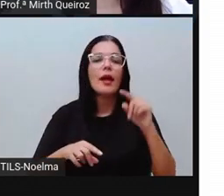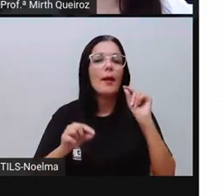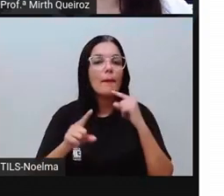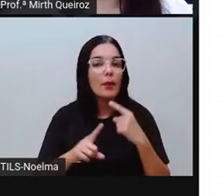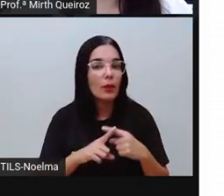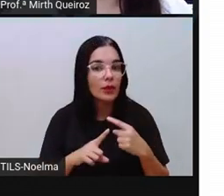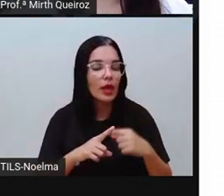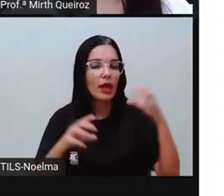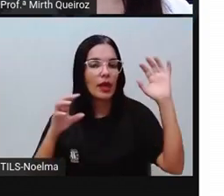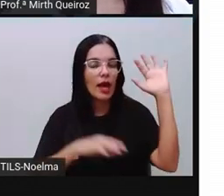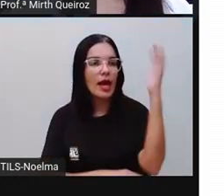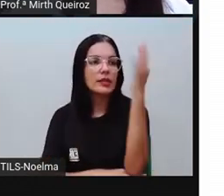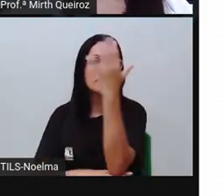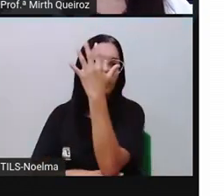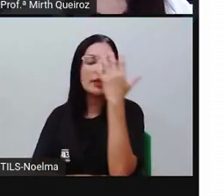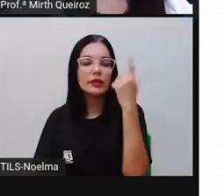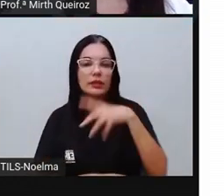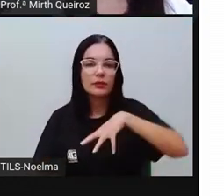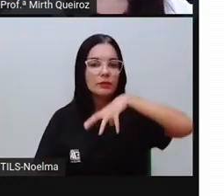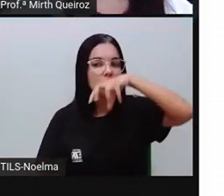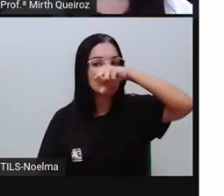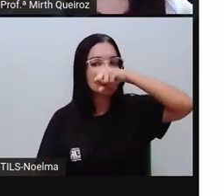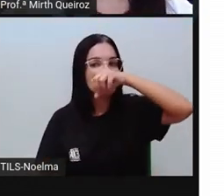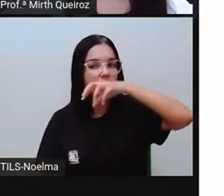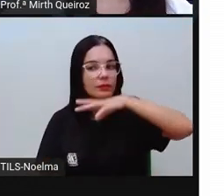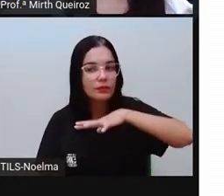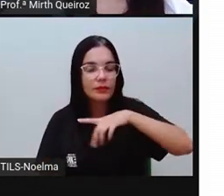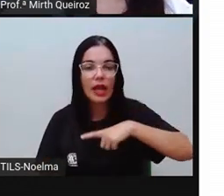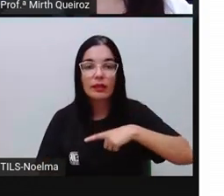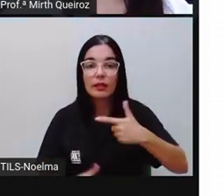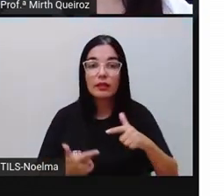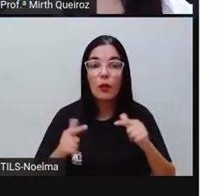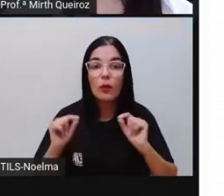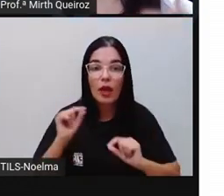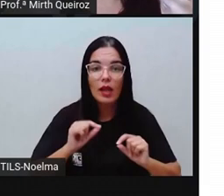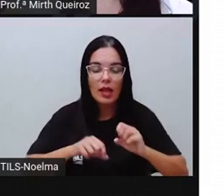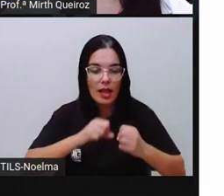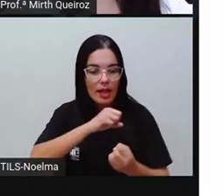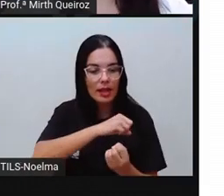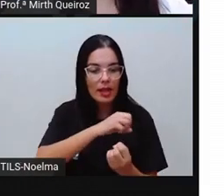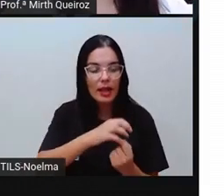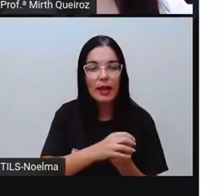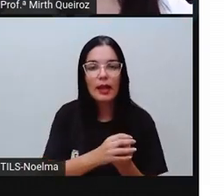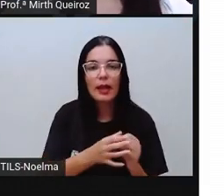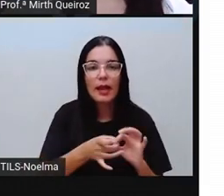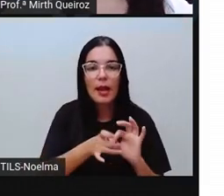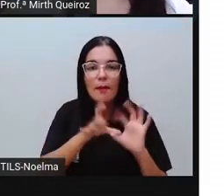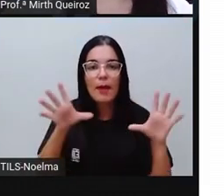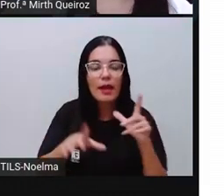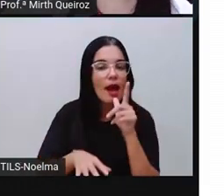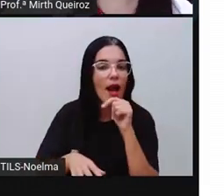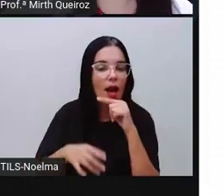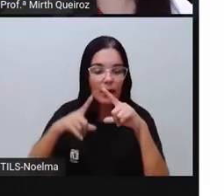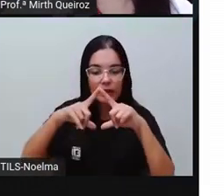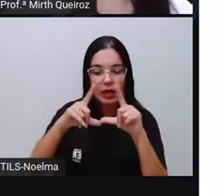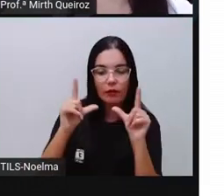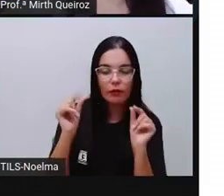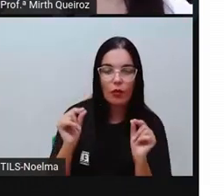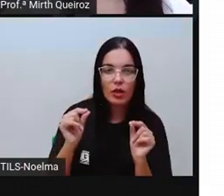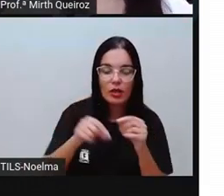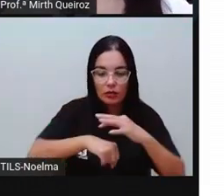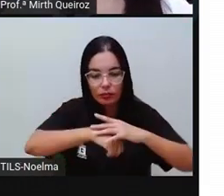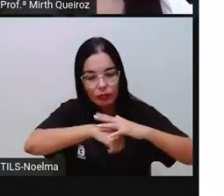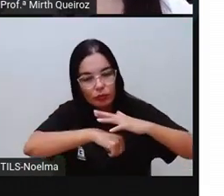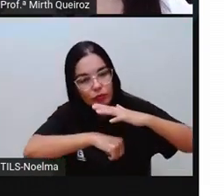gotículas de água, né? E essas gotículas de água, elas vão subir, vão se condensar, formar as nuvens, né? Que vão, vai fazer com